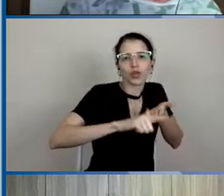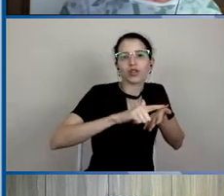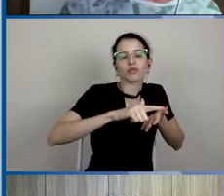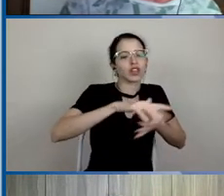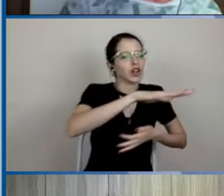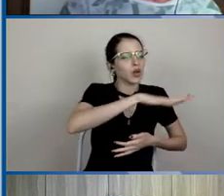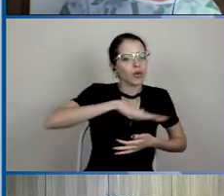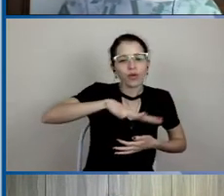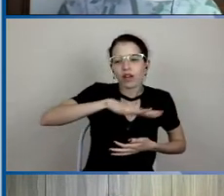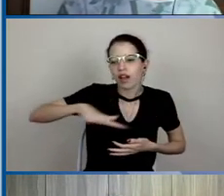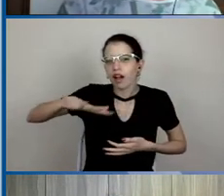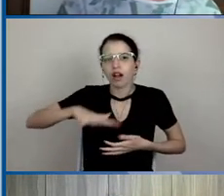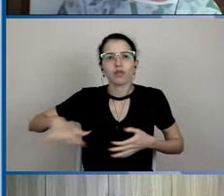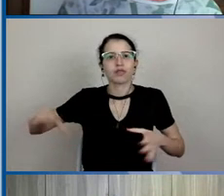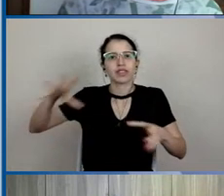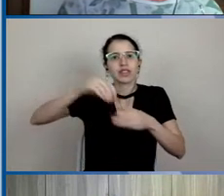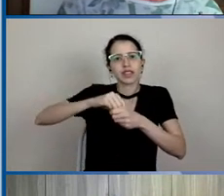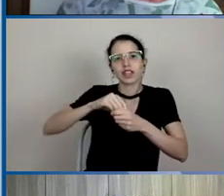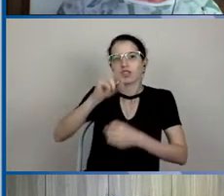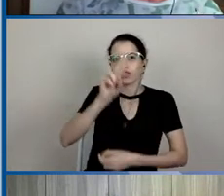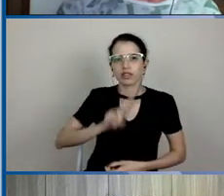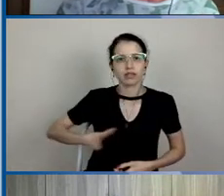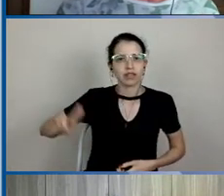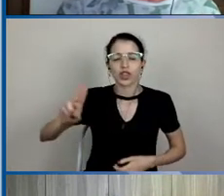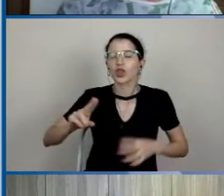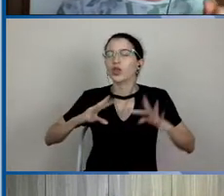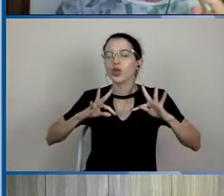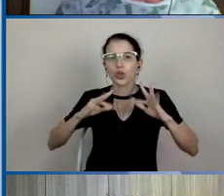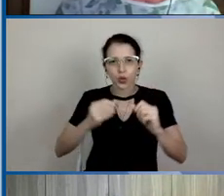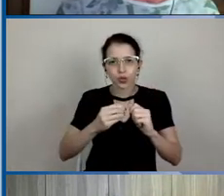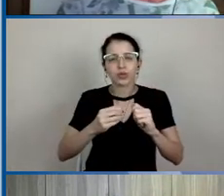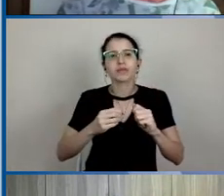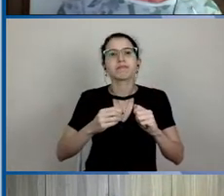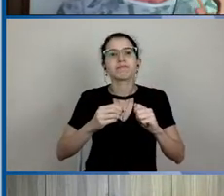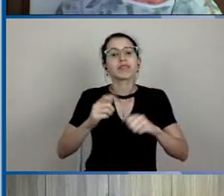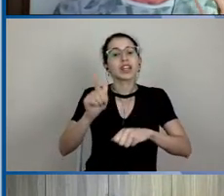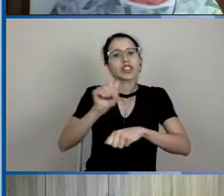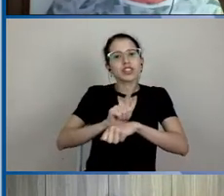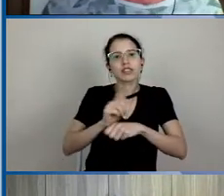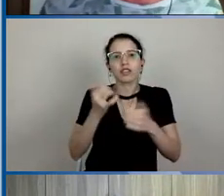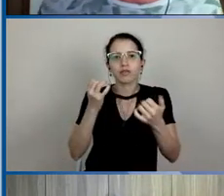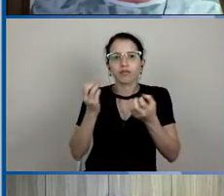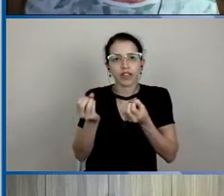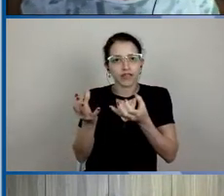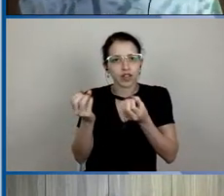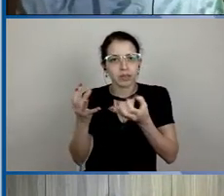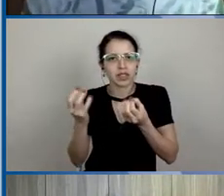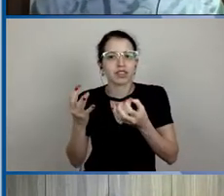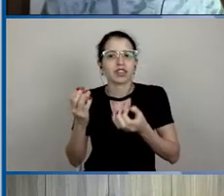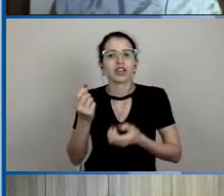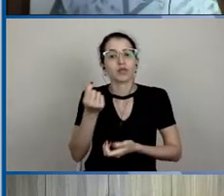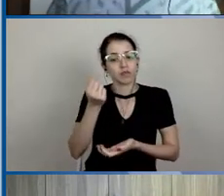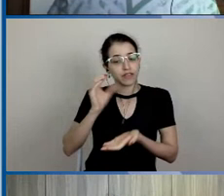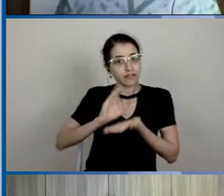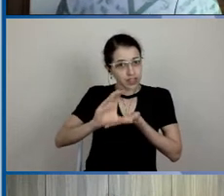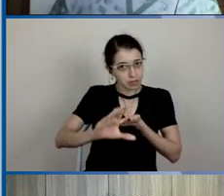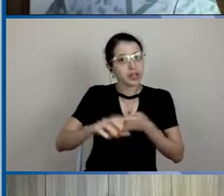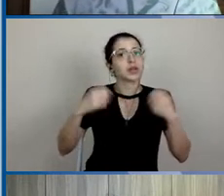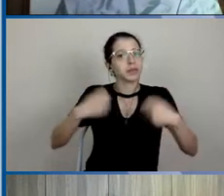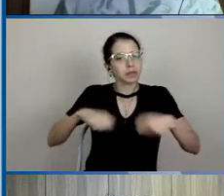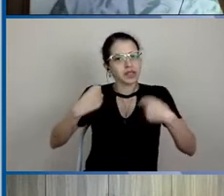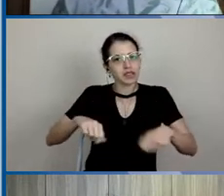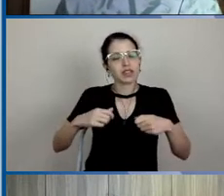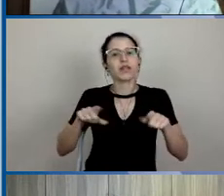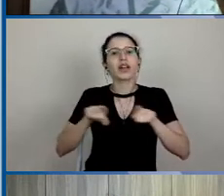comunidade universitária. Nós vamos ter que fazer uma boa gestão, informação e investimento. Nós vamos ter que ter uma vigilância epidemiológica qualificada e o